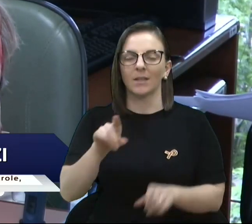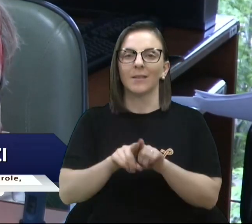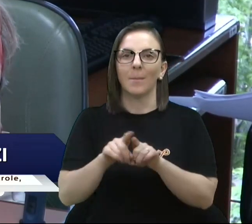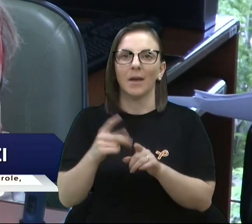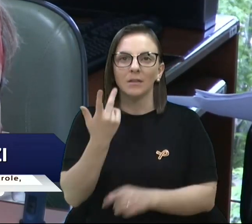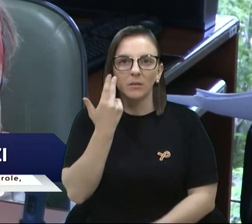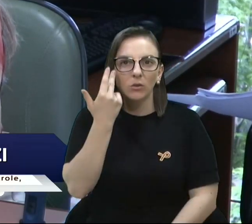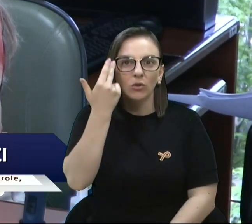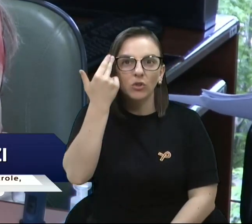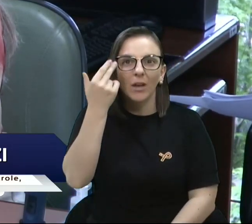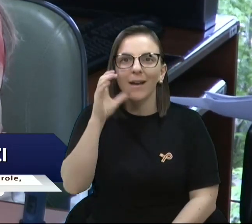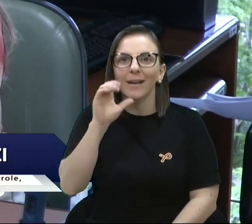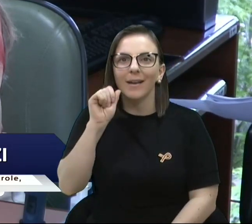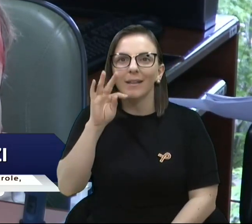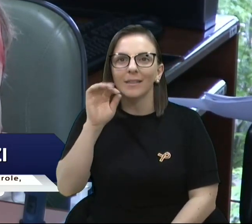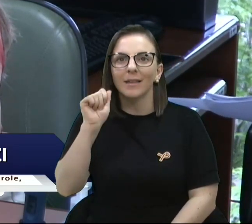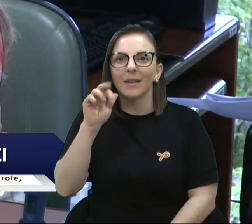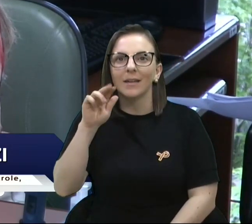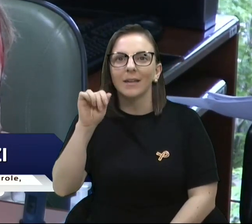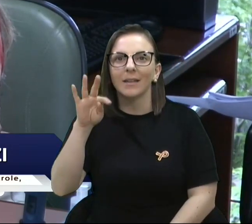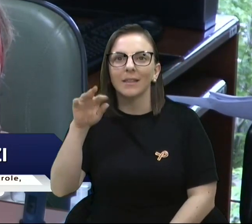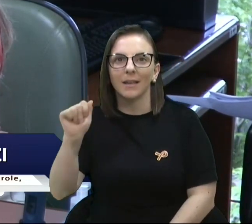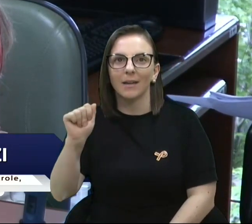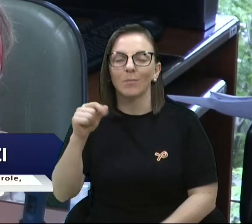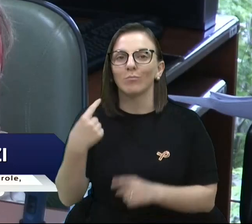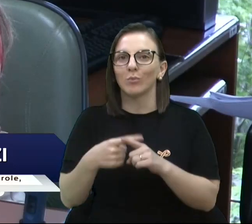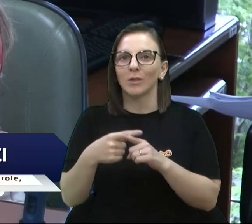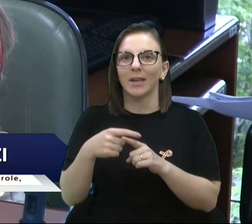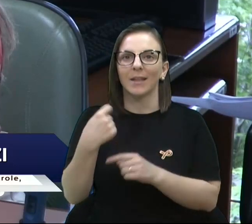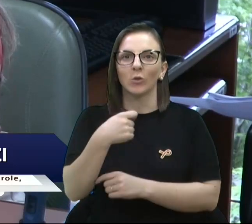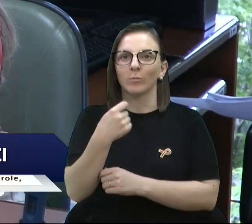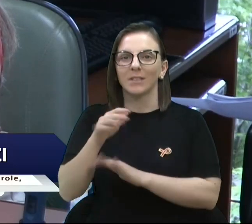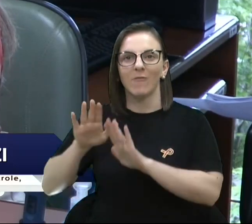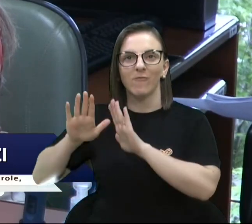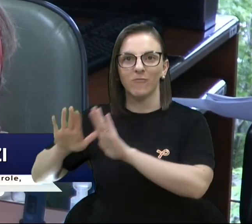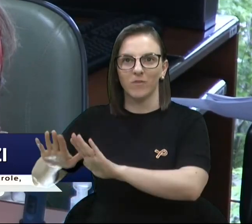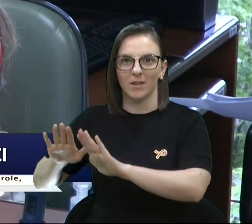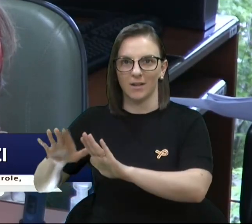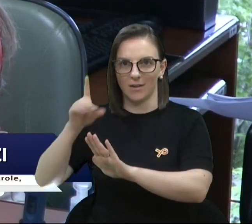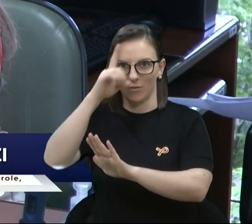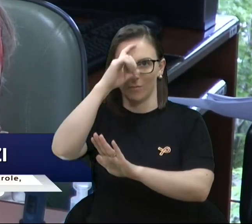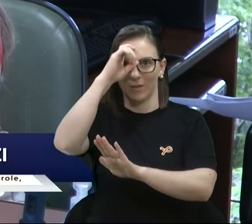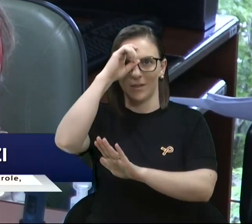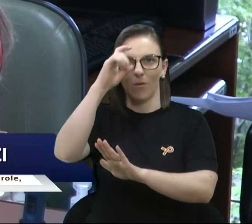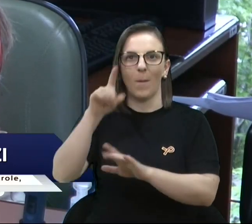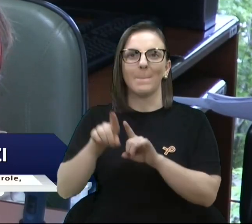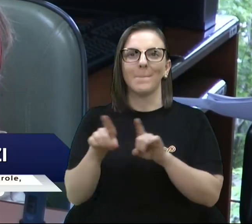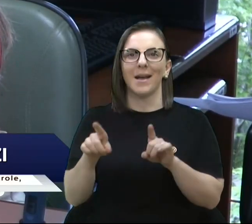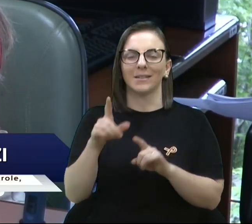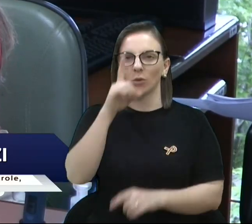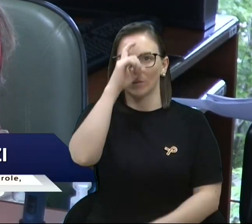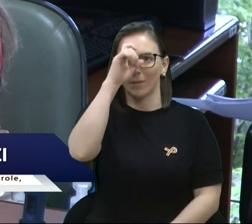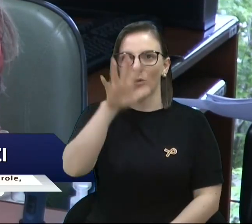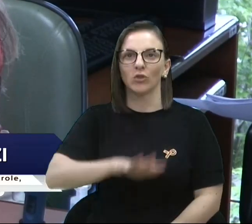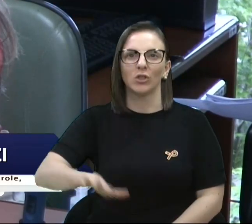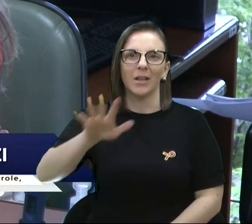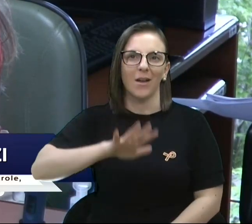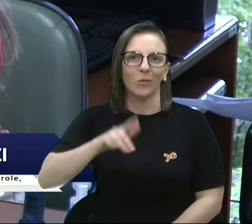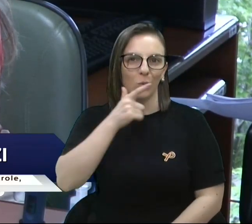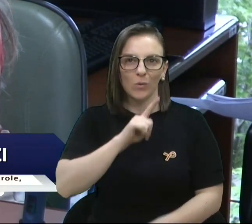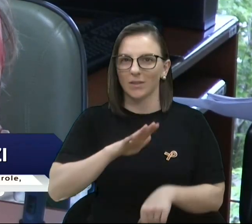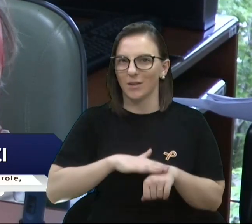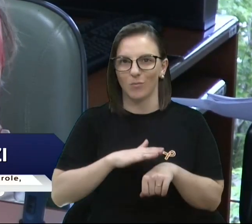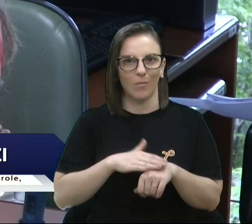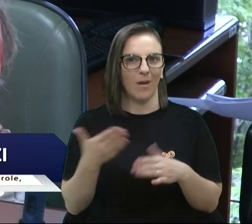O Hospital Geral não pôde aderir a esse programa neste momento porque a gente tem esse recurso para gastar até março do ano que vem por causa da